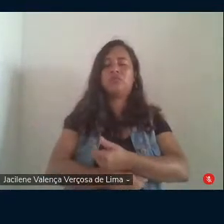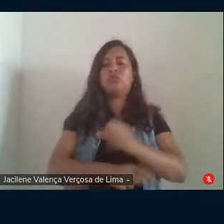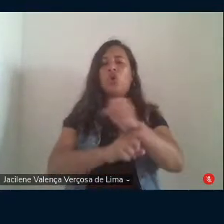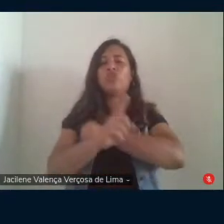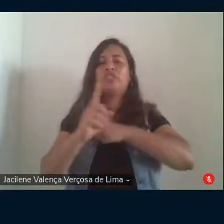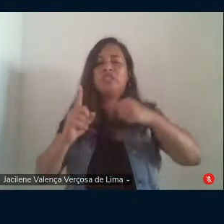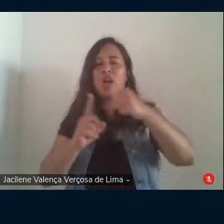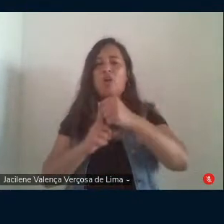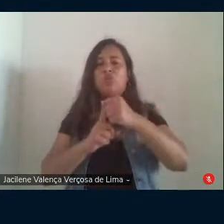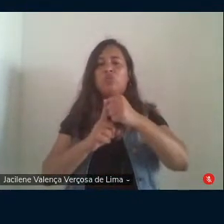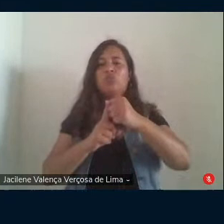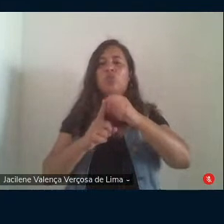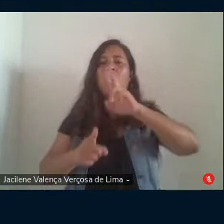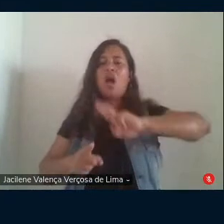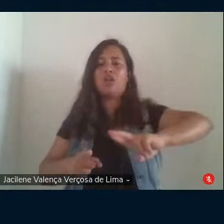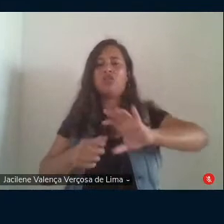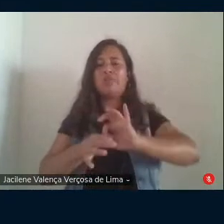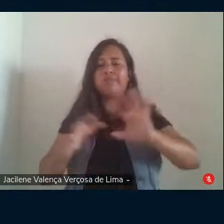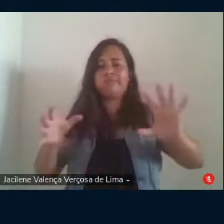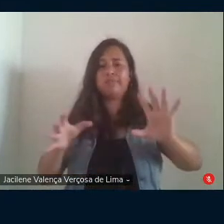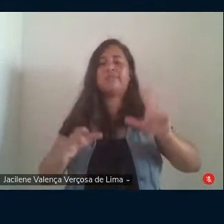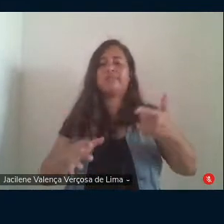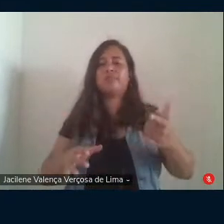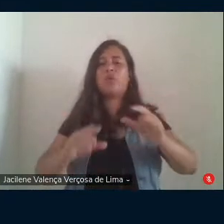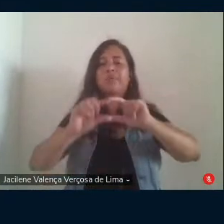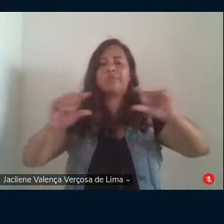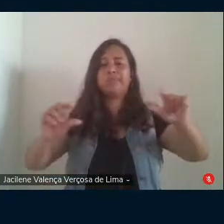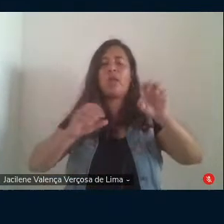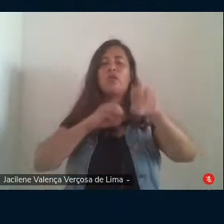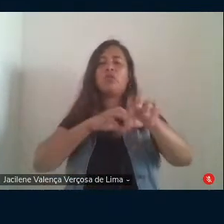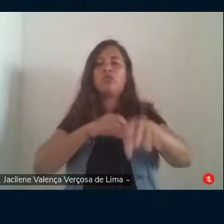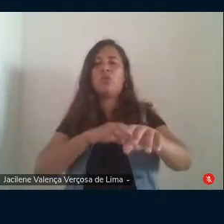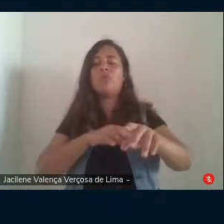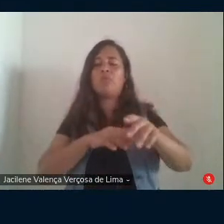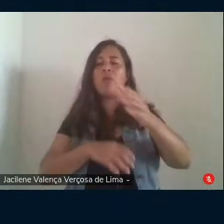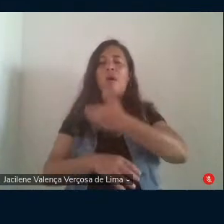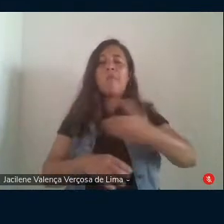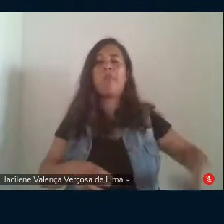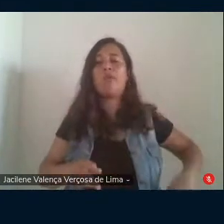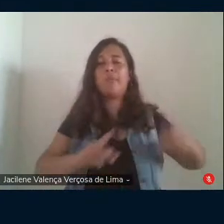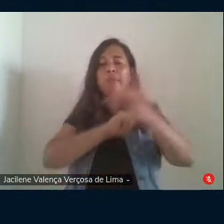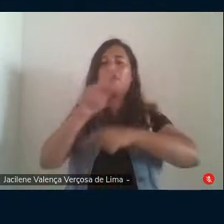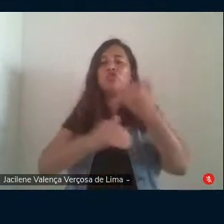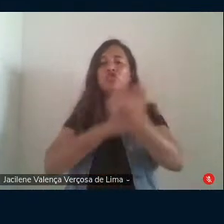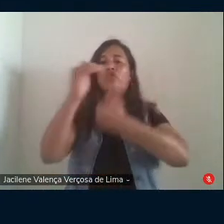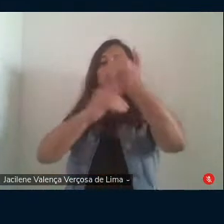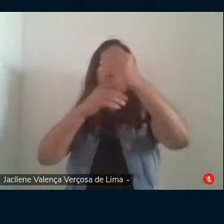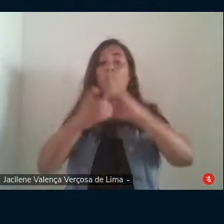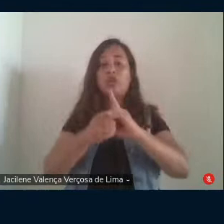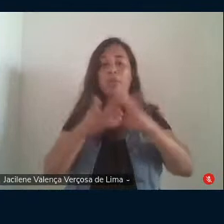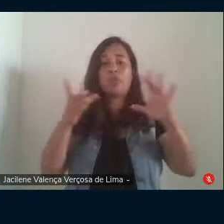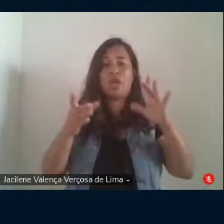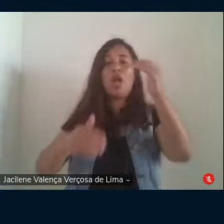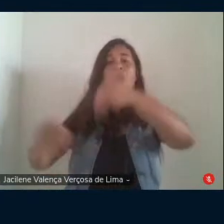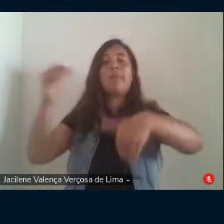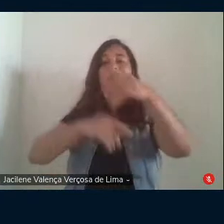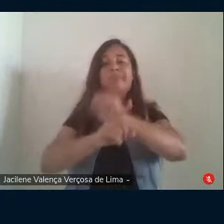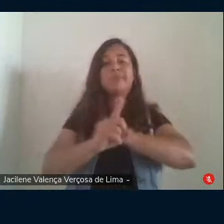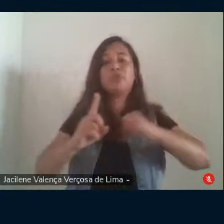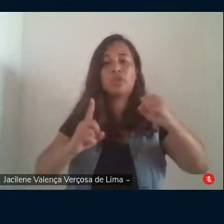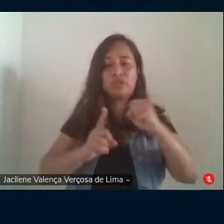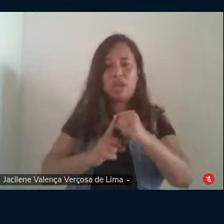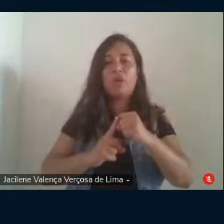e todos o nosso lema educação pública e popular se constrói com democracia e participação social